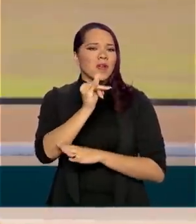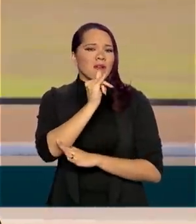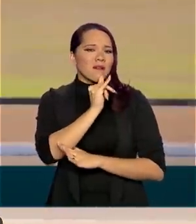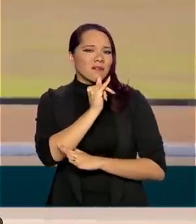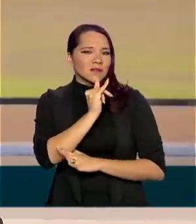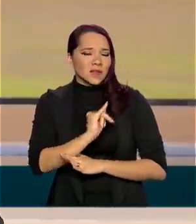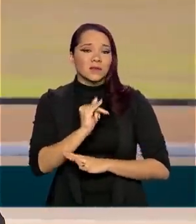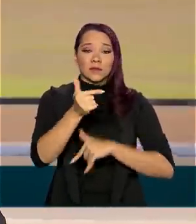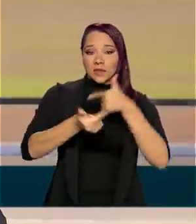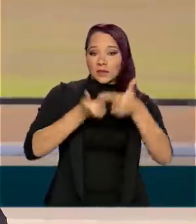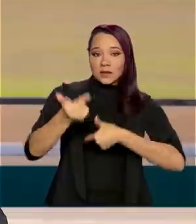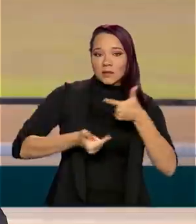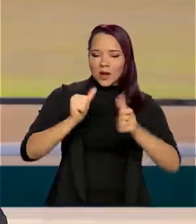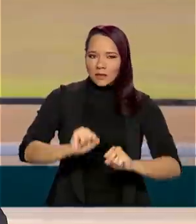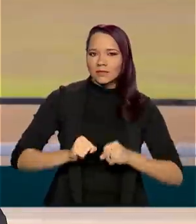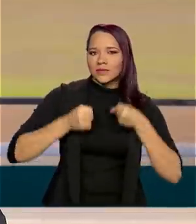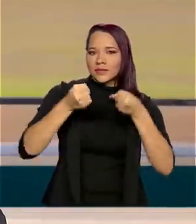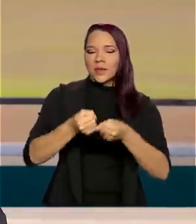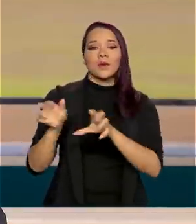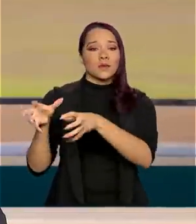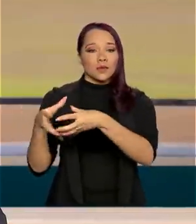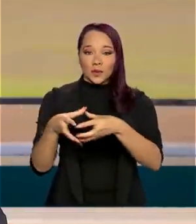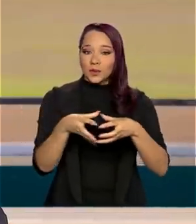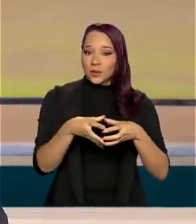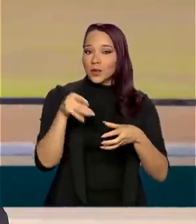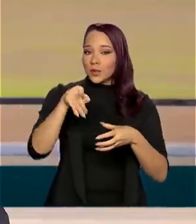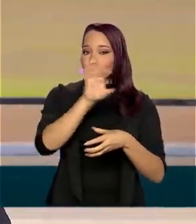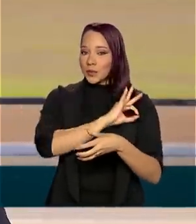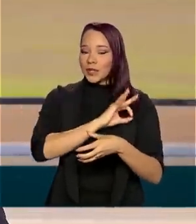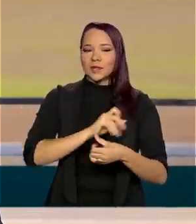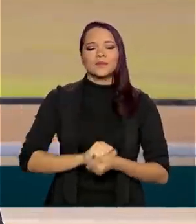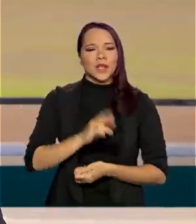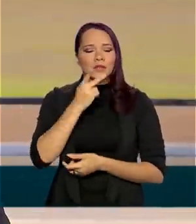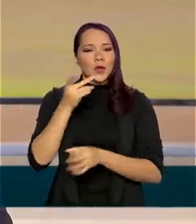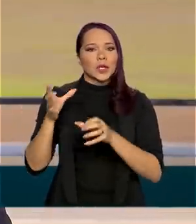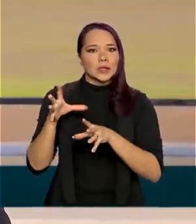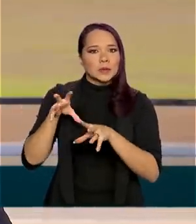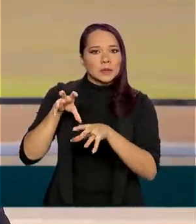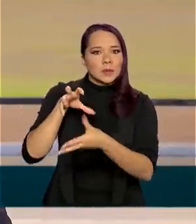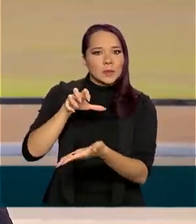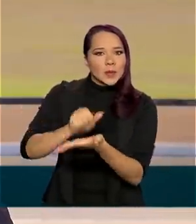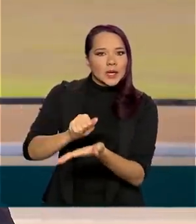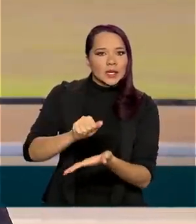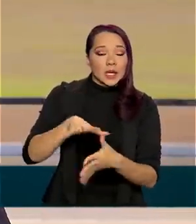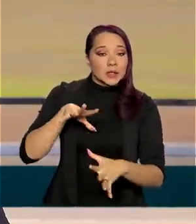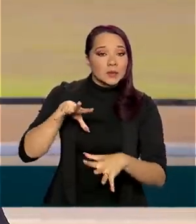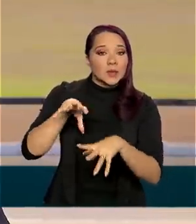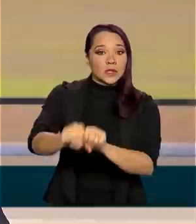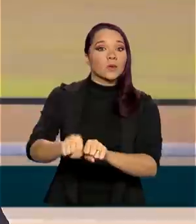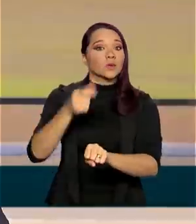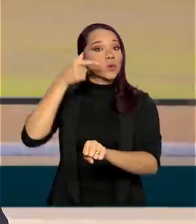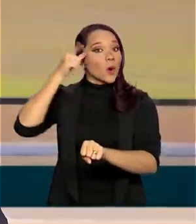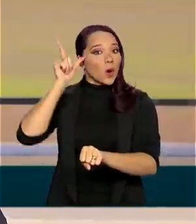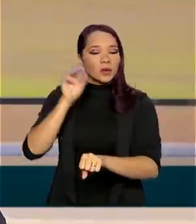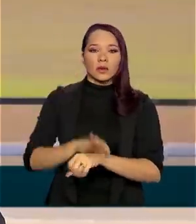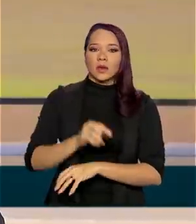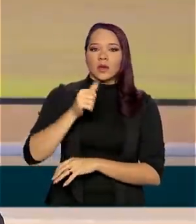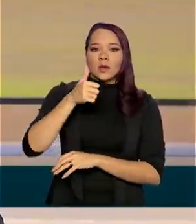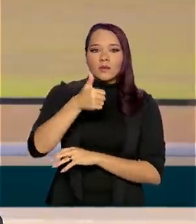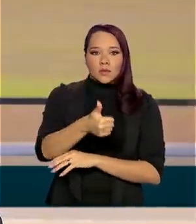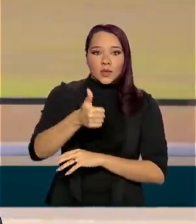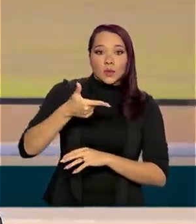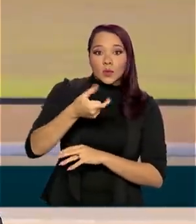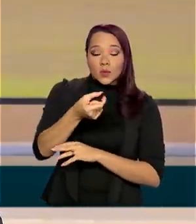trabalho desempenhados pela corporação. O presidente citou as apreensões somente feitas ontem. Foram 1.200